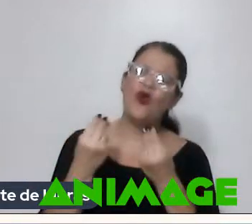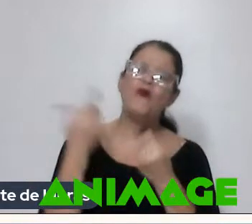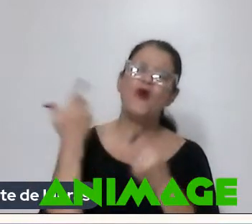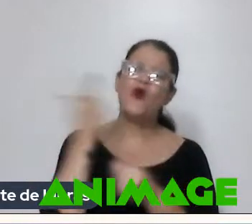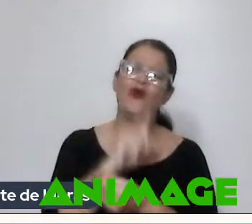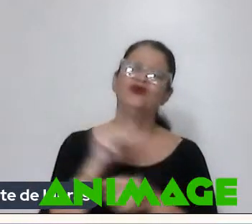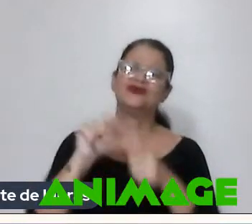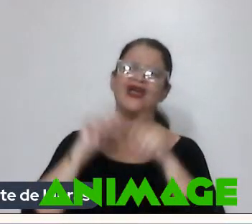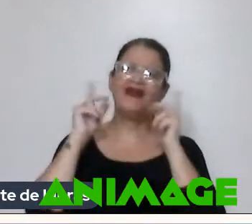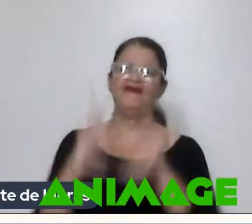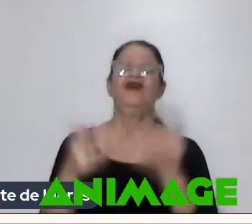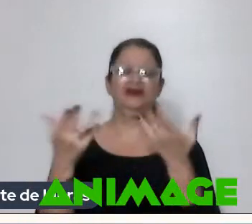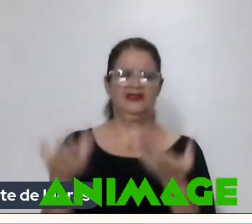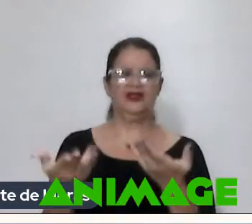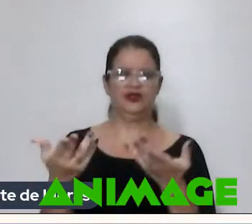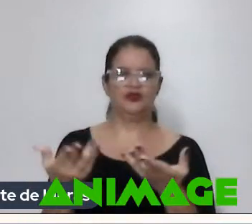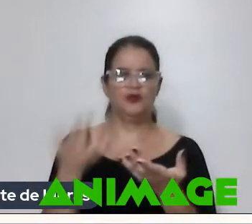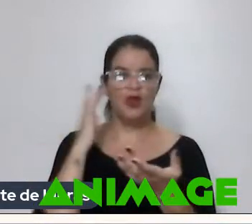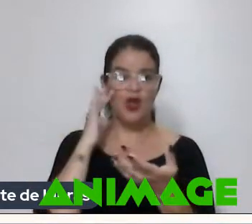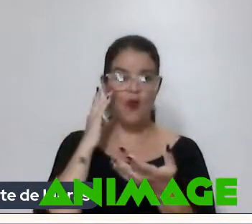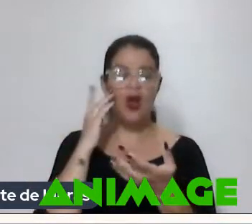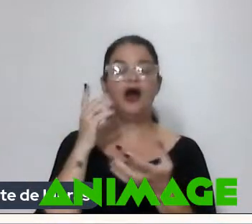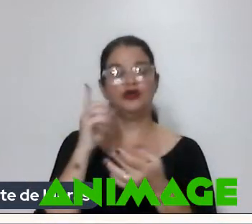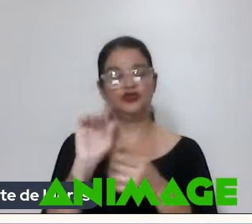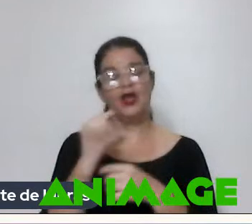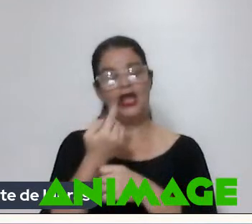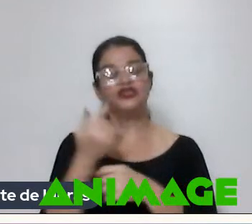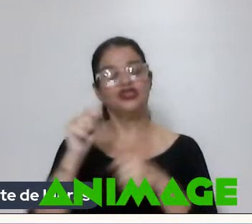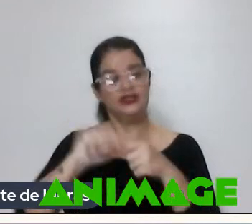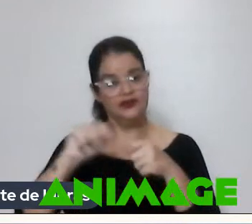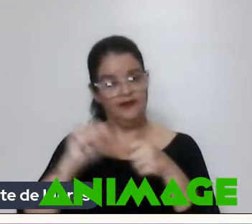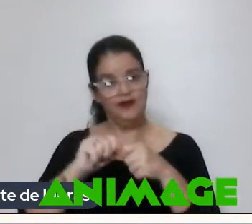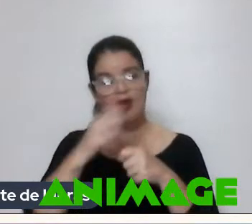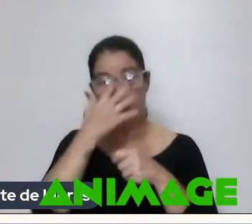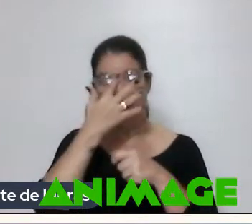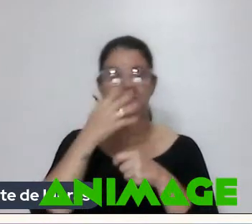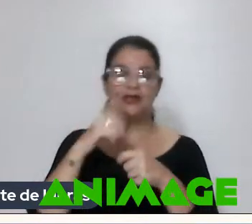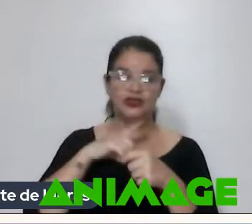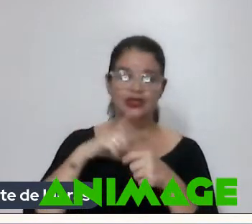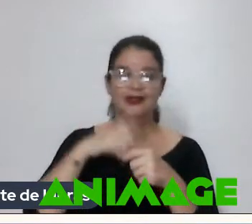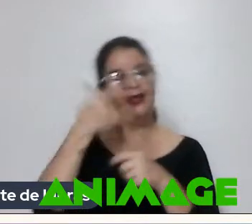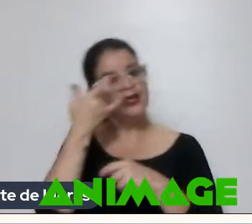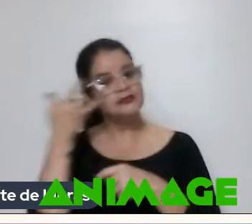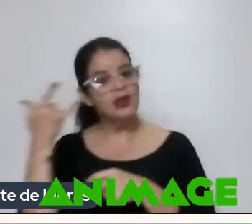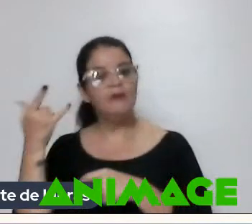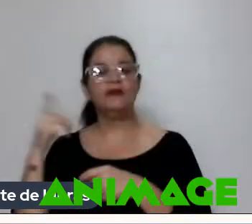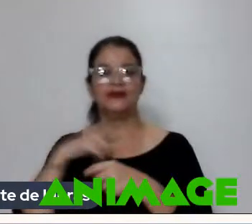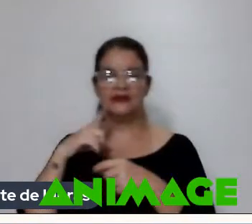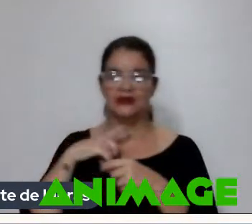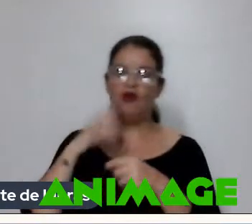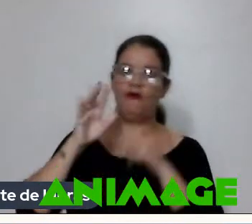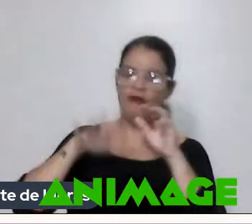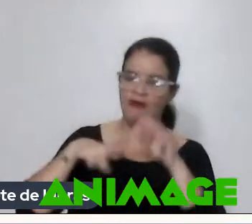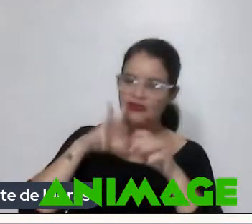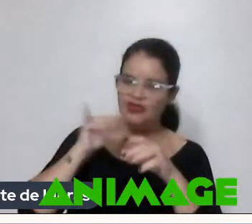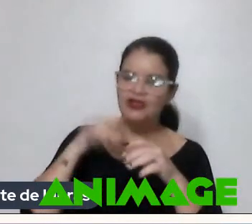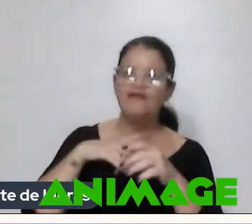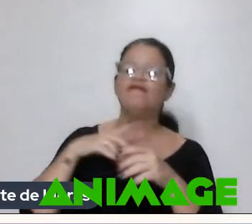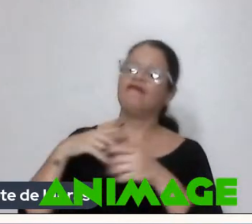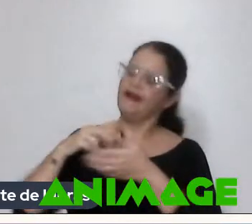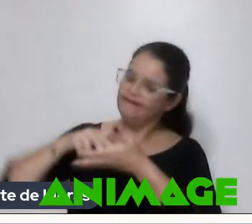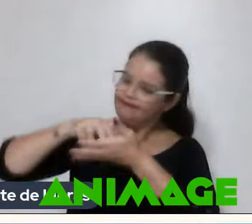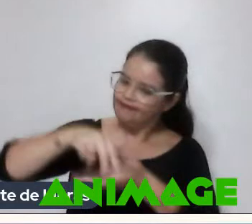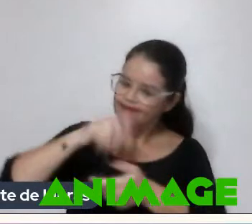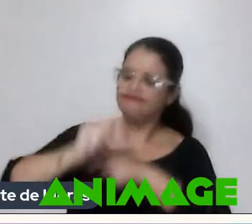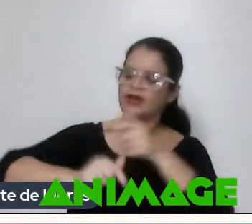Fazer isso Então eu acho Que o que a gente faz A gente tem essa ambição E vai metendo as caras Vai Vamos tentar fazer